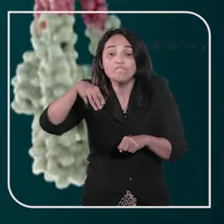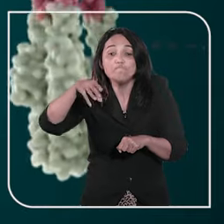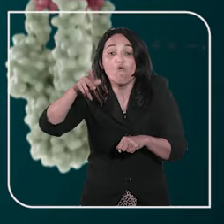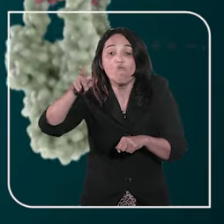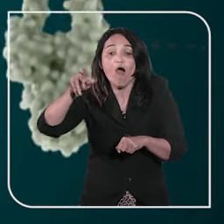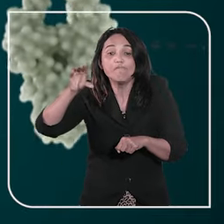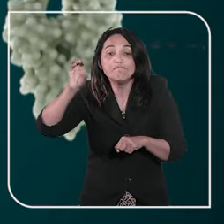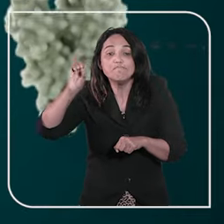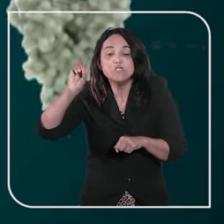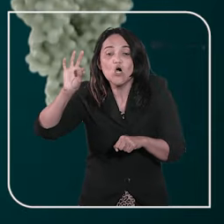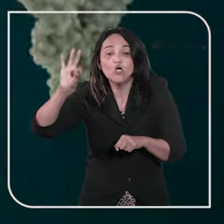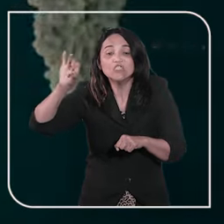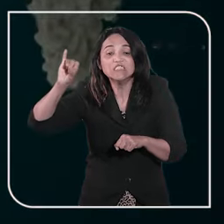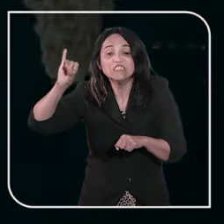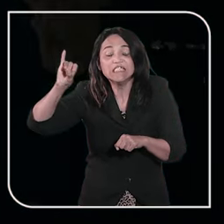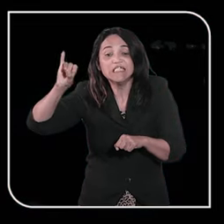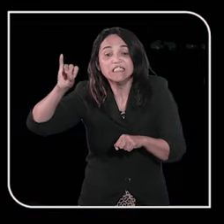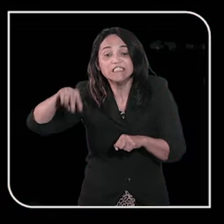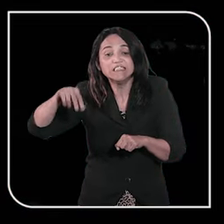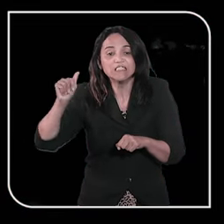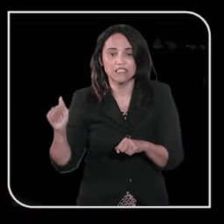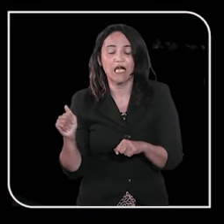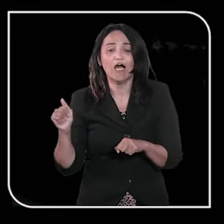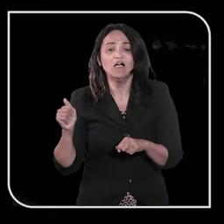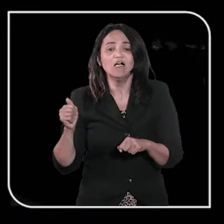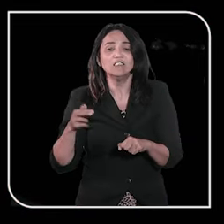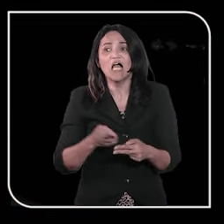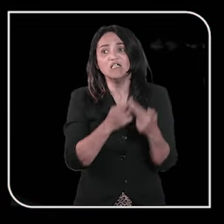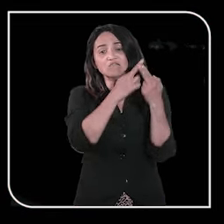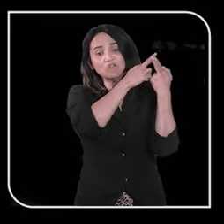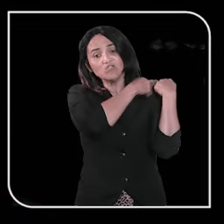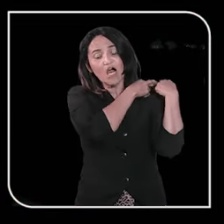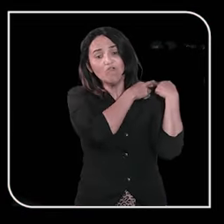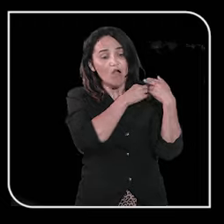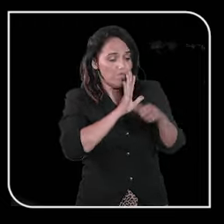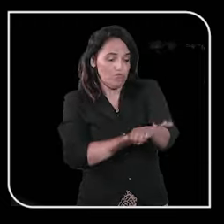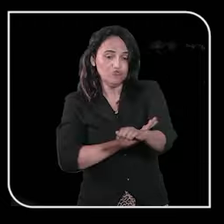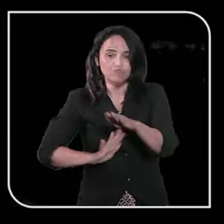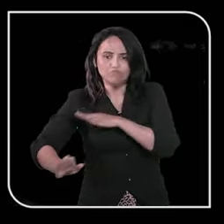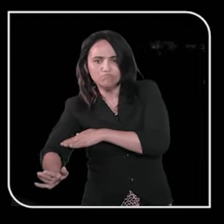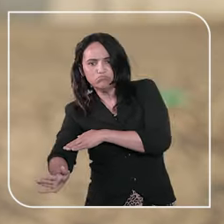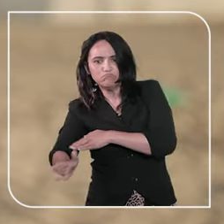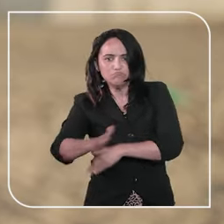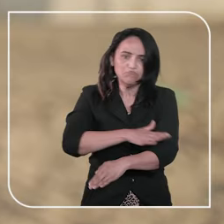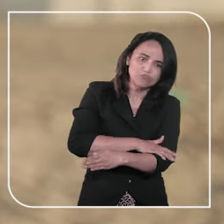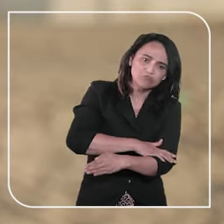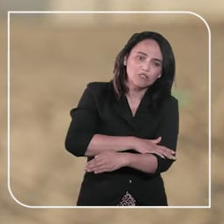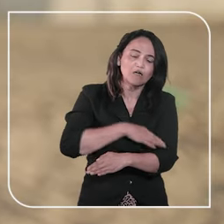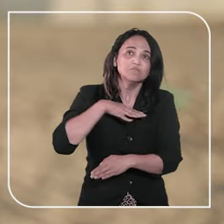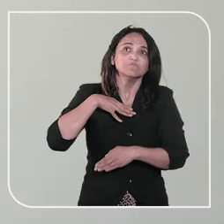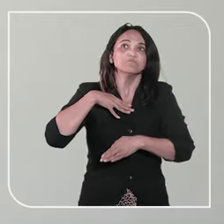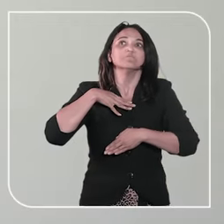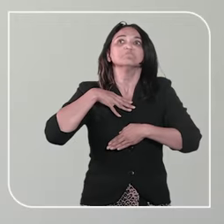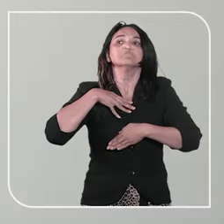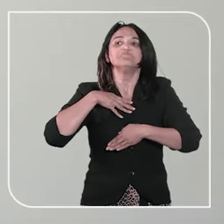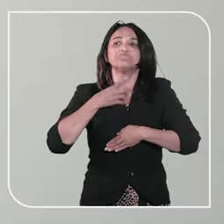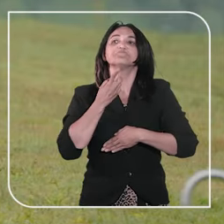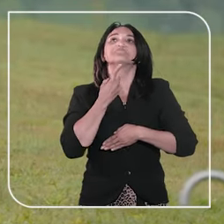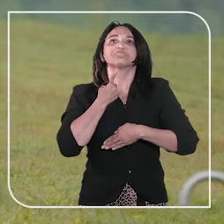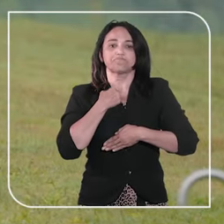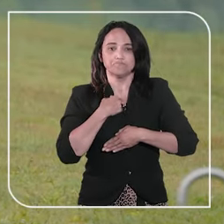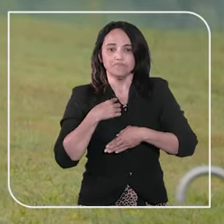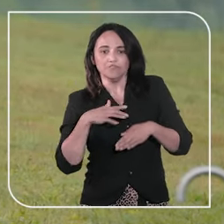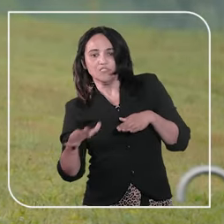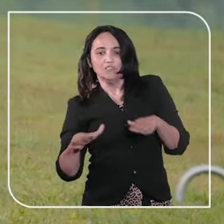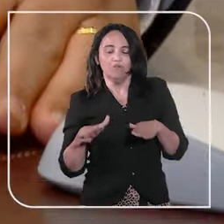sobrevivência dos neurônios motores responsáveis pelos gestos voluntários vitais do corpo, como respirar, engolir